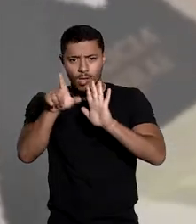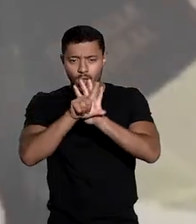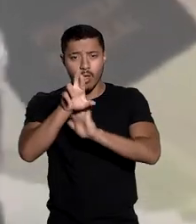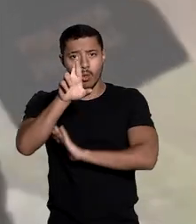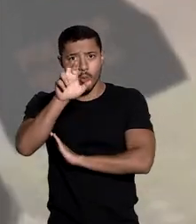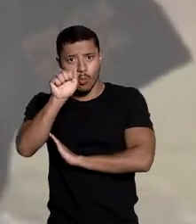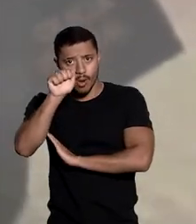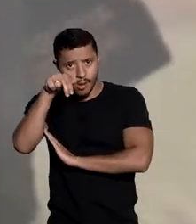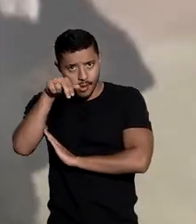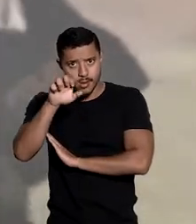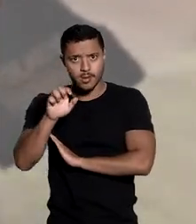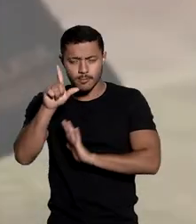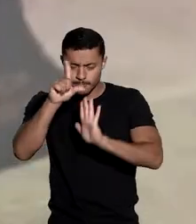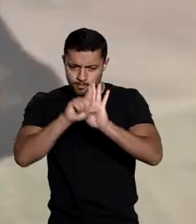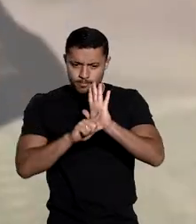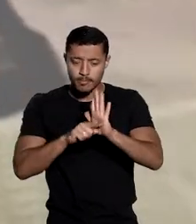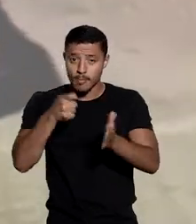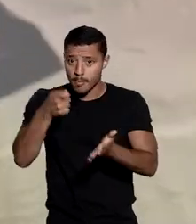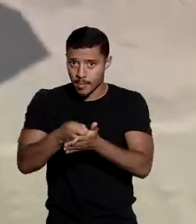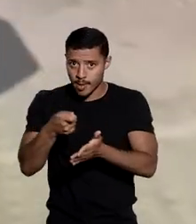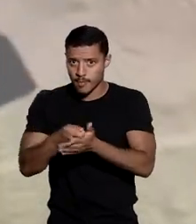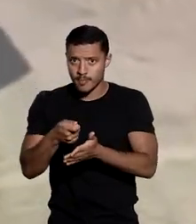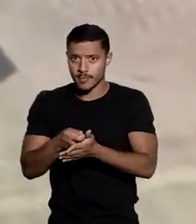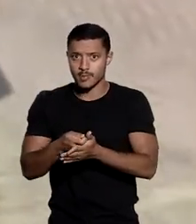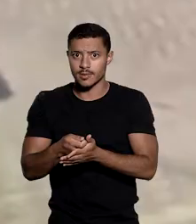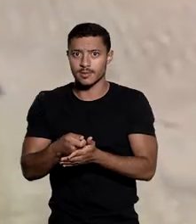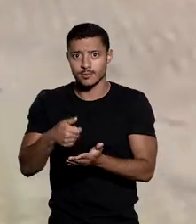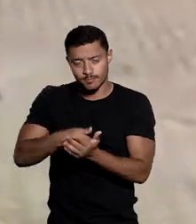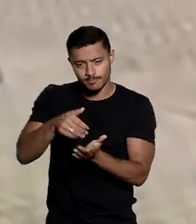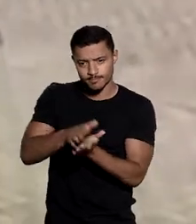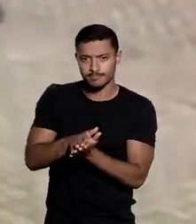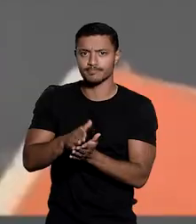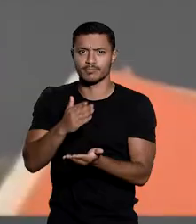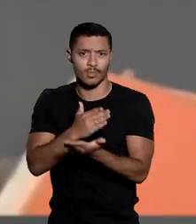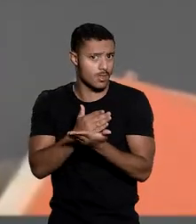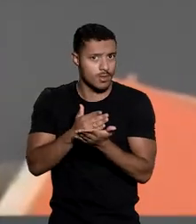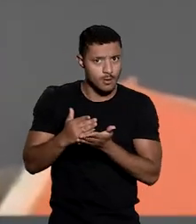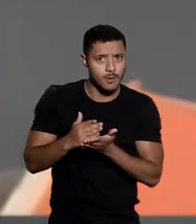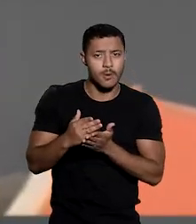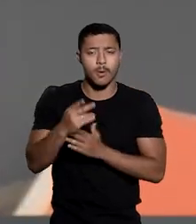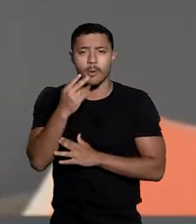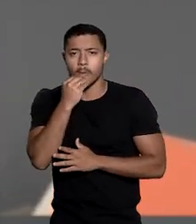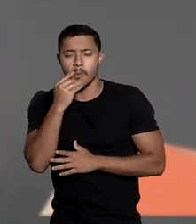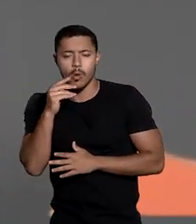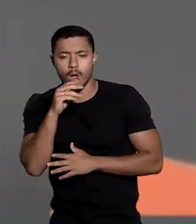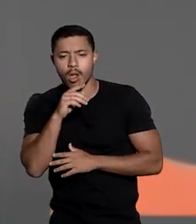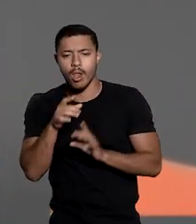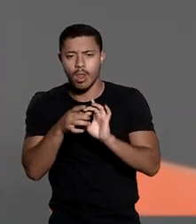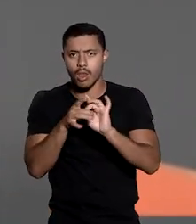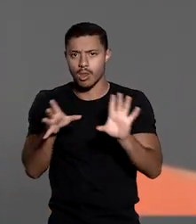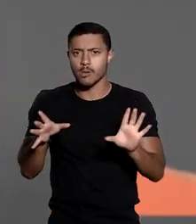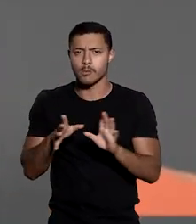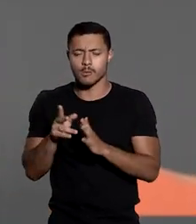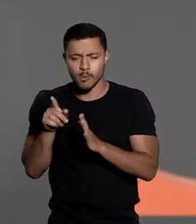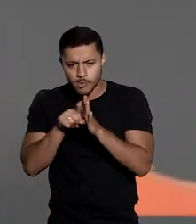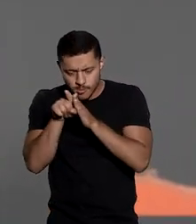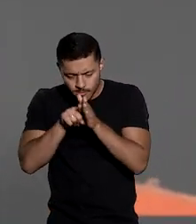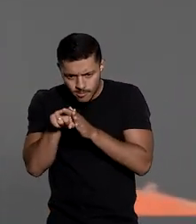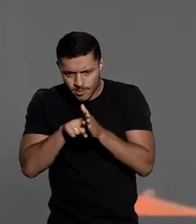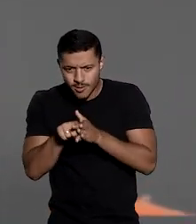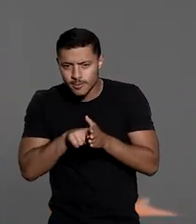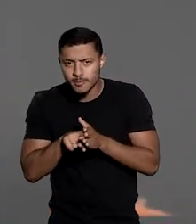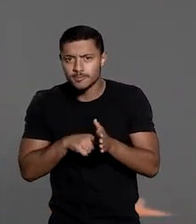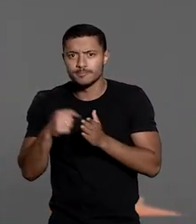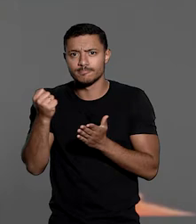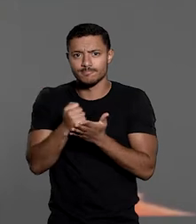para reduzir o pagamento de imposto. O caso teve origem na Operação Boca Livre, em que foram investigados delitos na